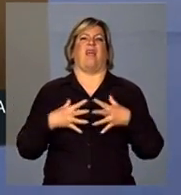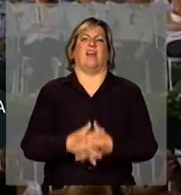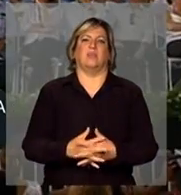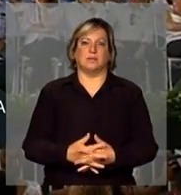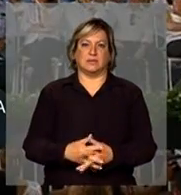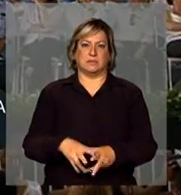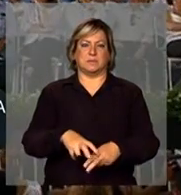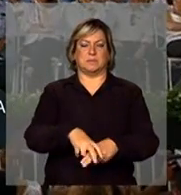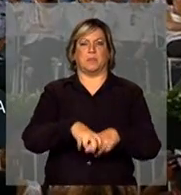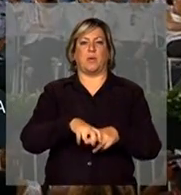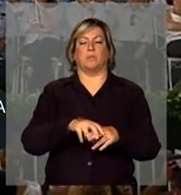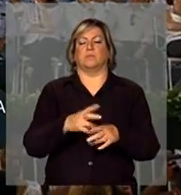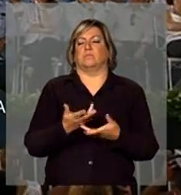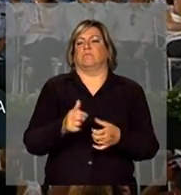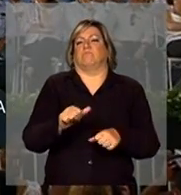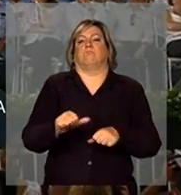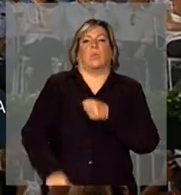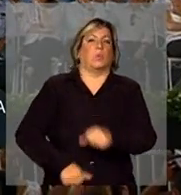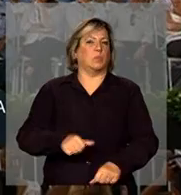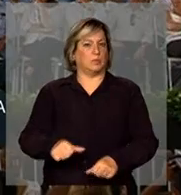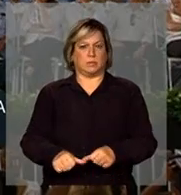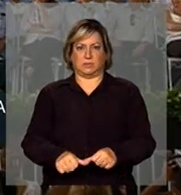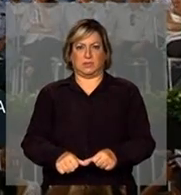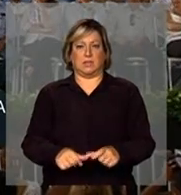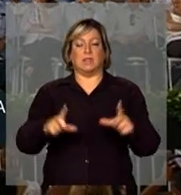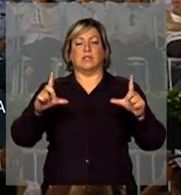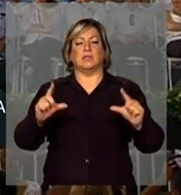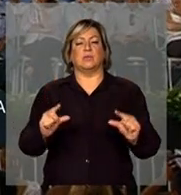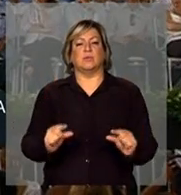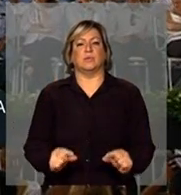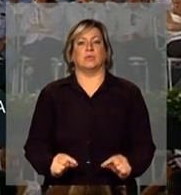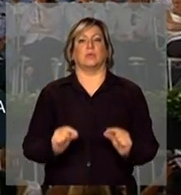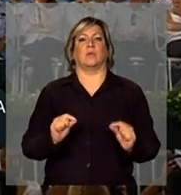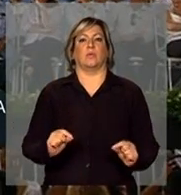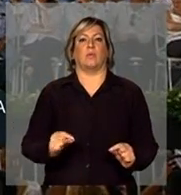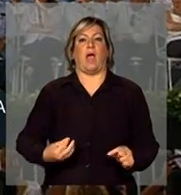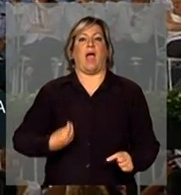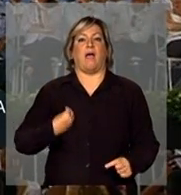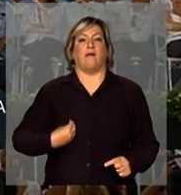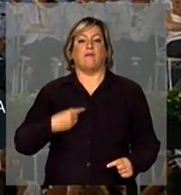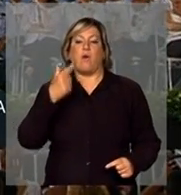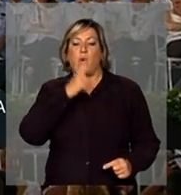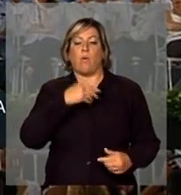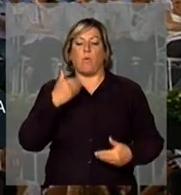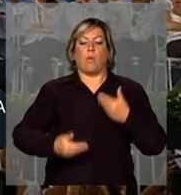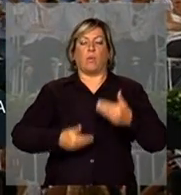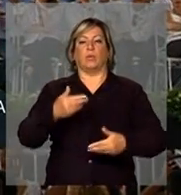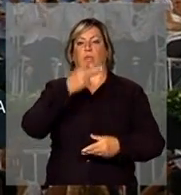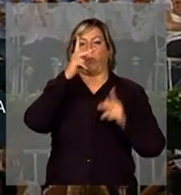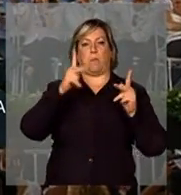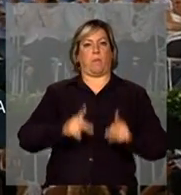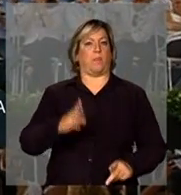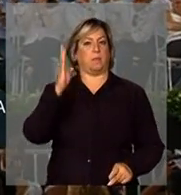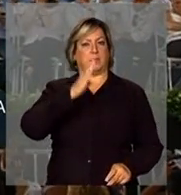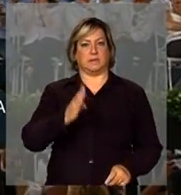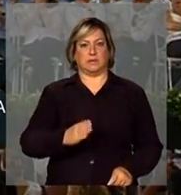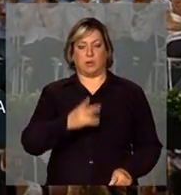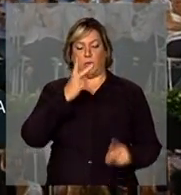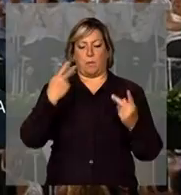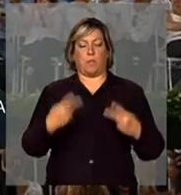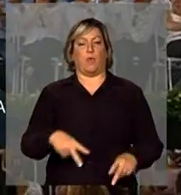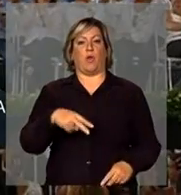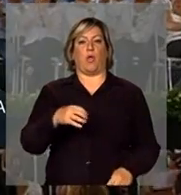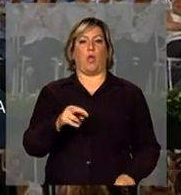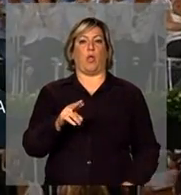não mude e não diminua o ritmo das conquistas do povo brasileiro e do povo